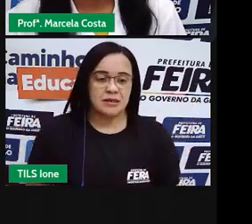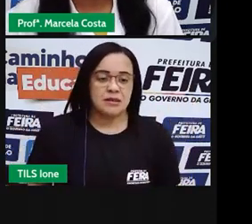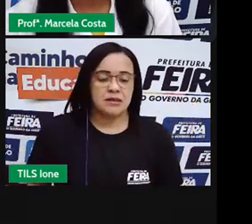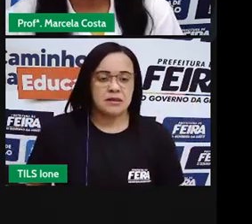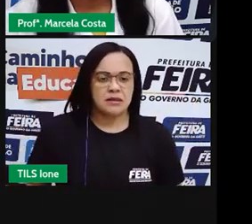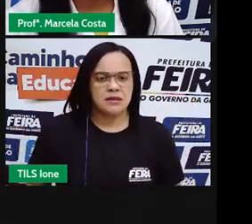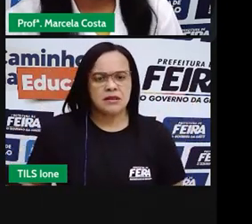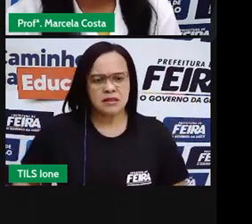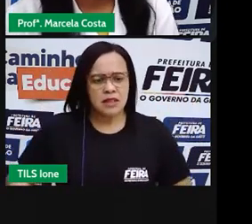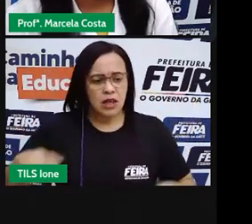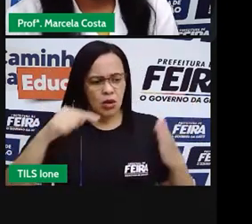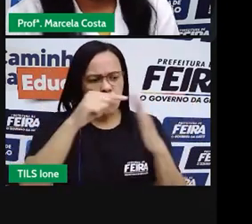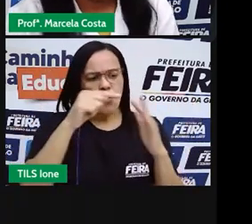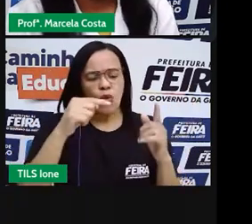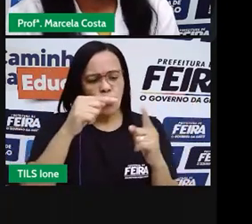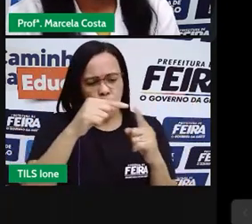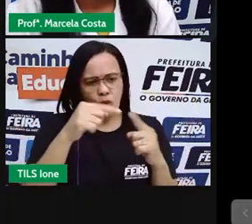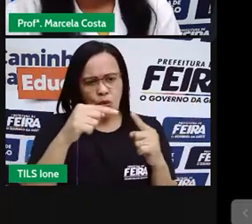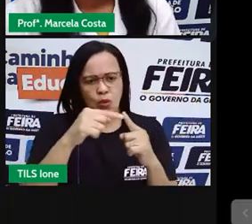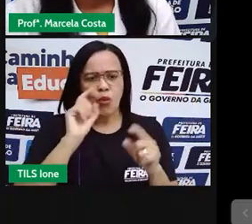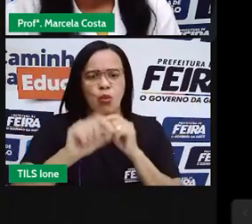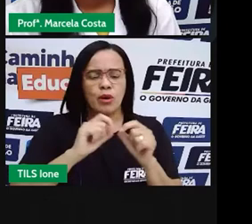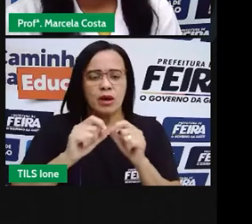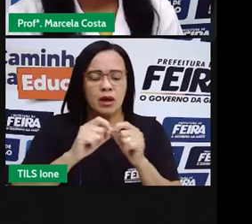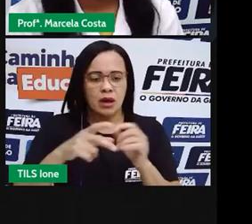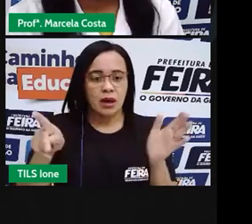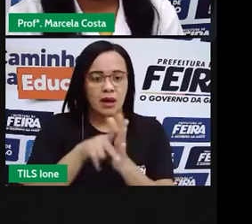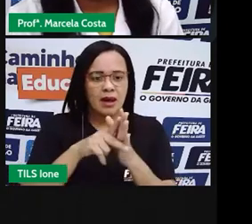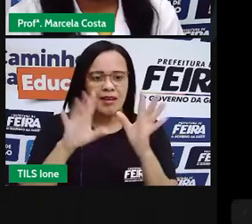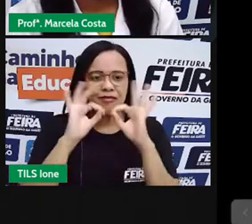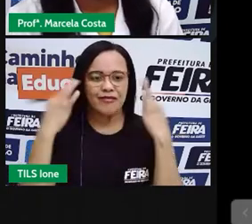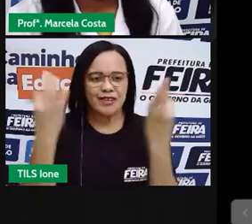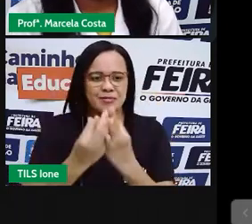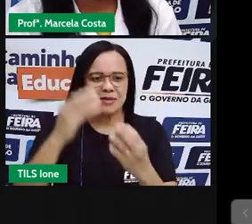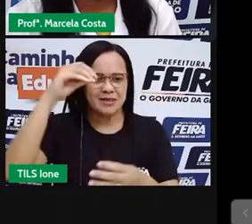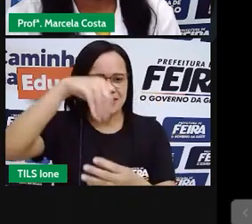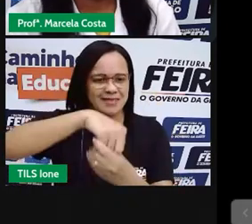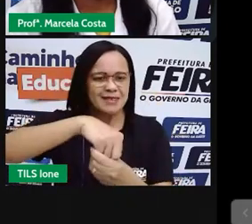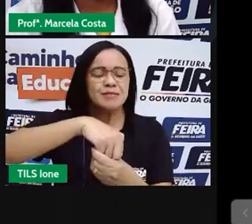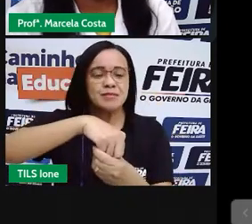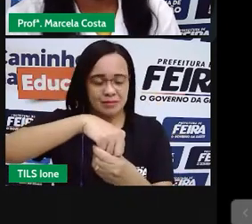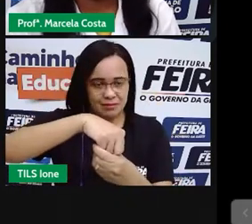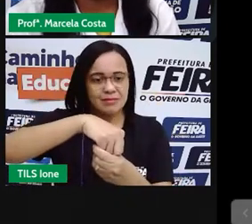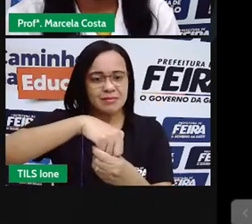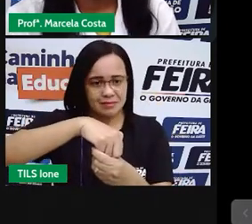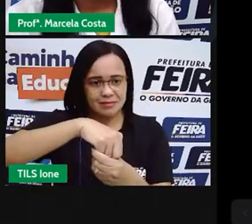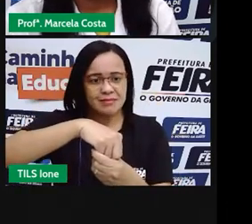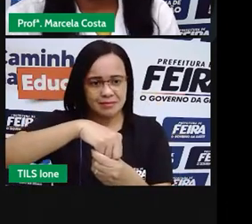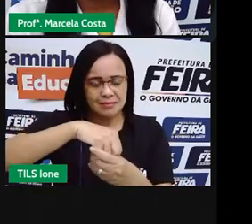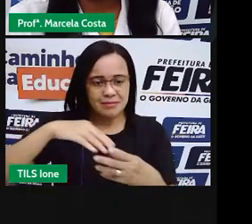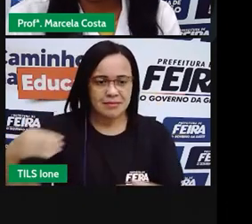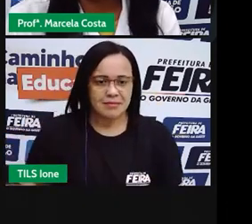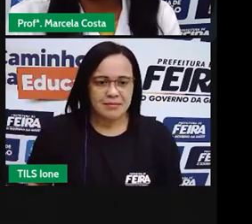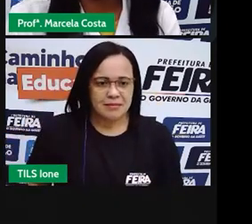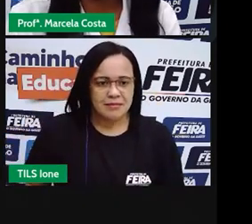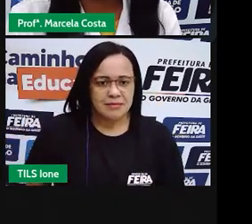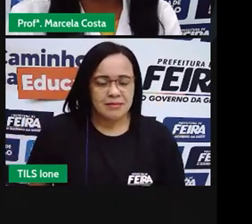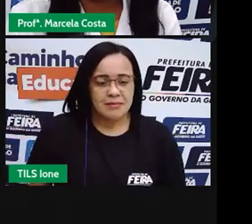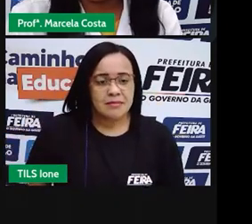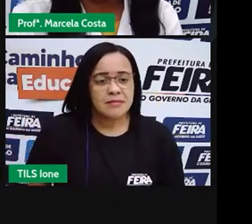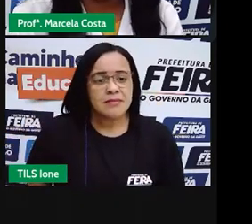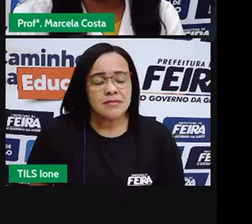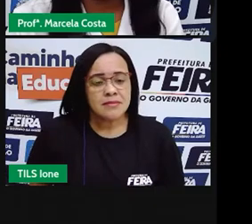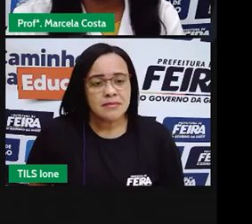um ambiente familiar. Então, aqui, a gente vai observar que as regras